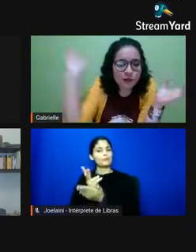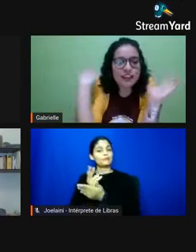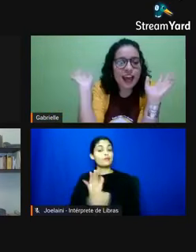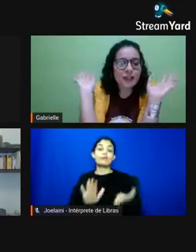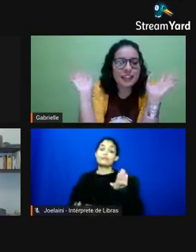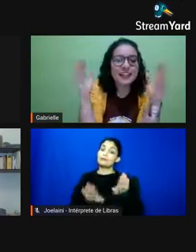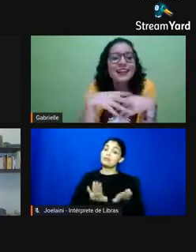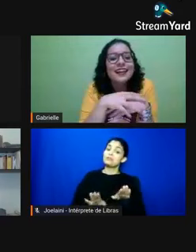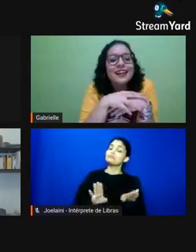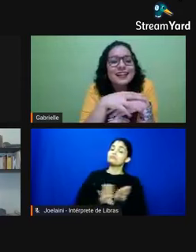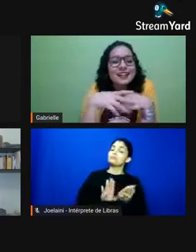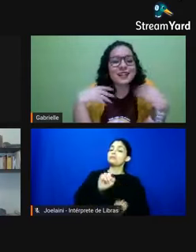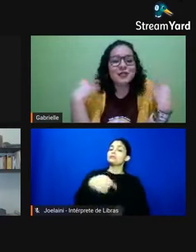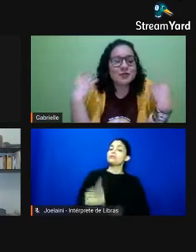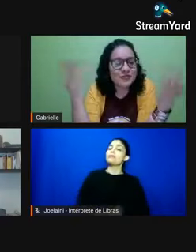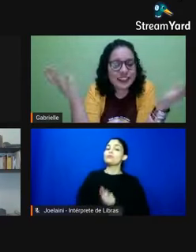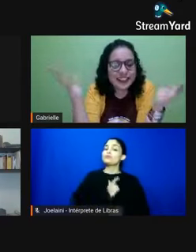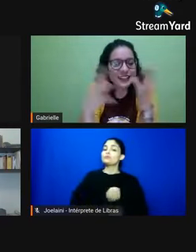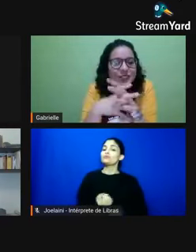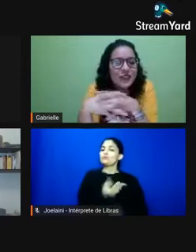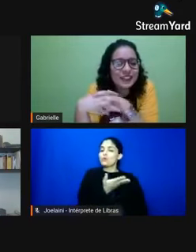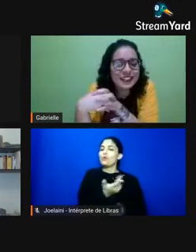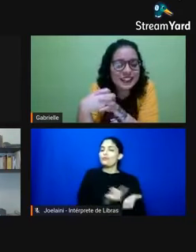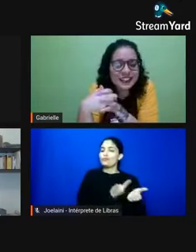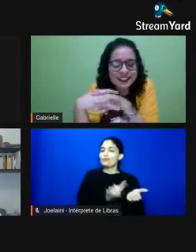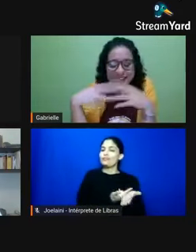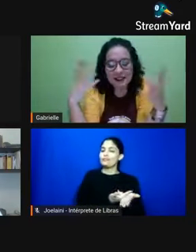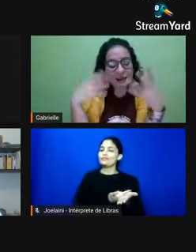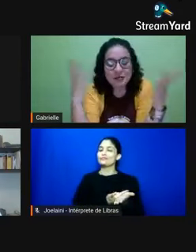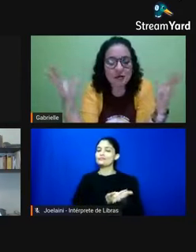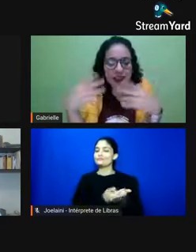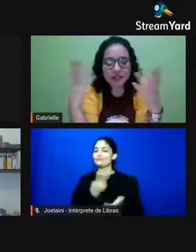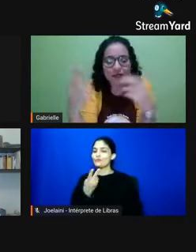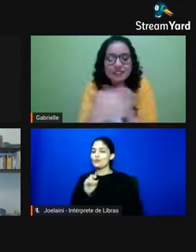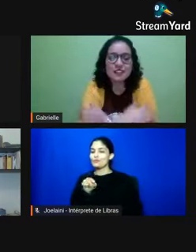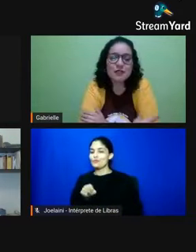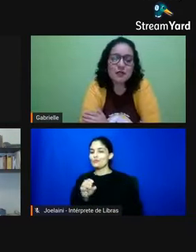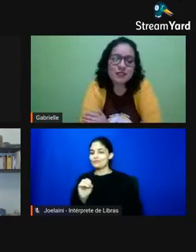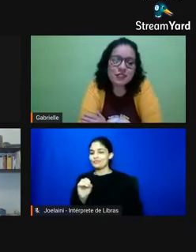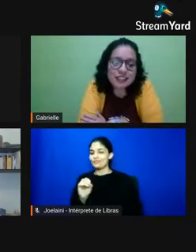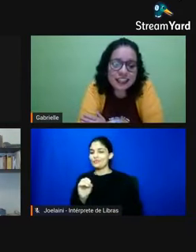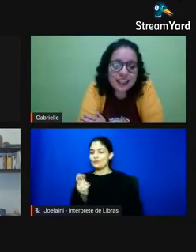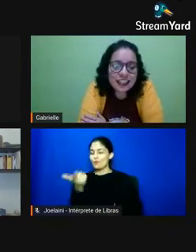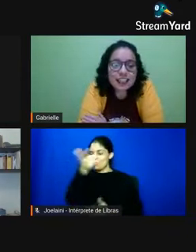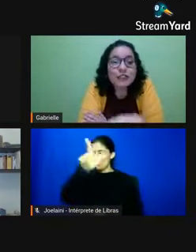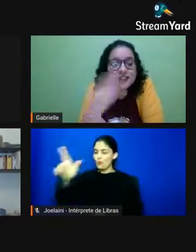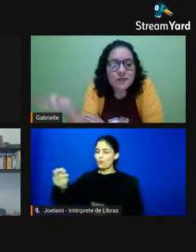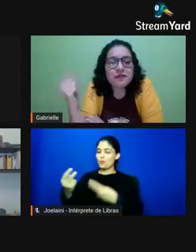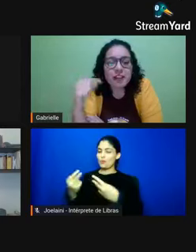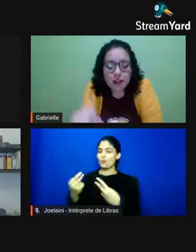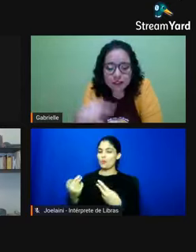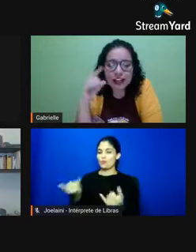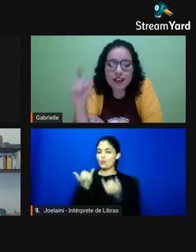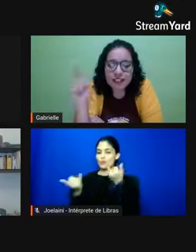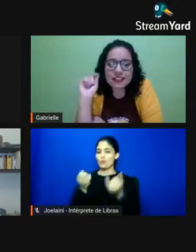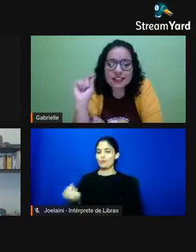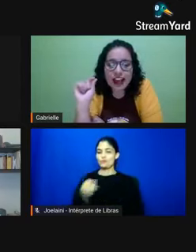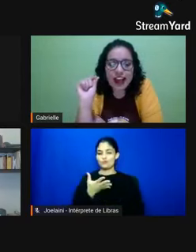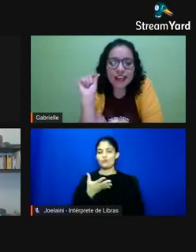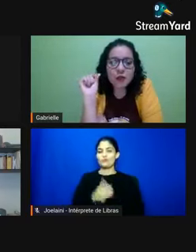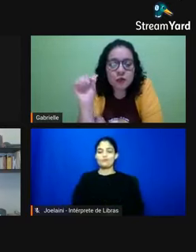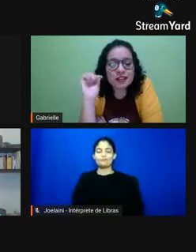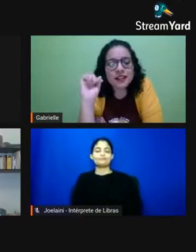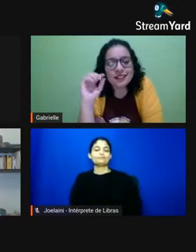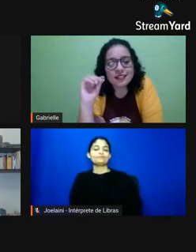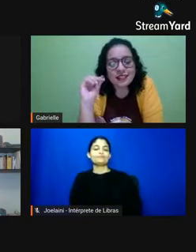um 2.0 aí com outras né mais completo com outras informações inclusive eu acho legal aqui